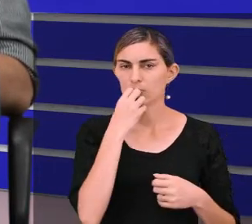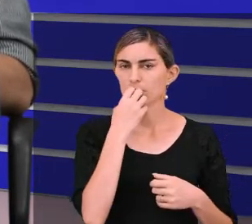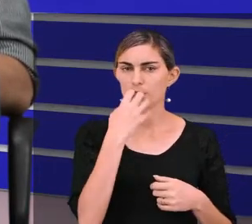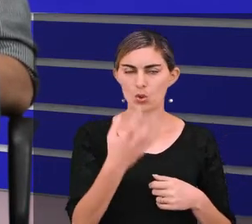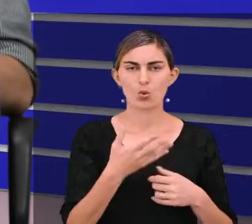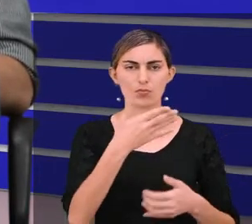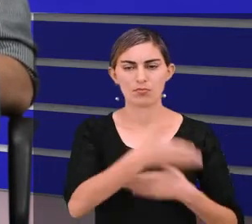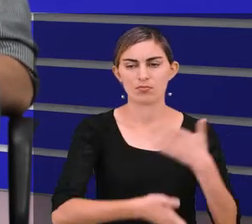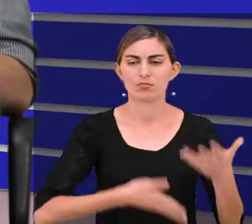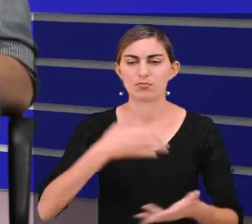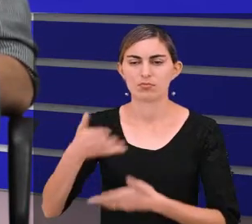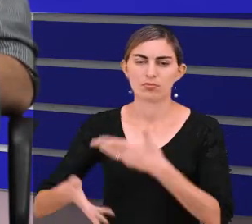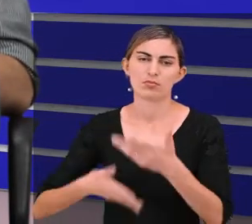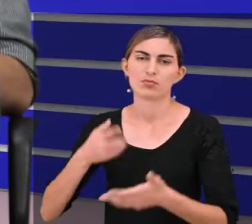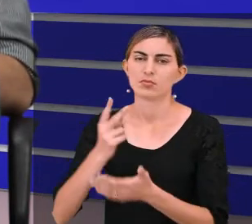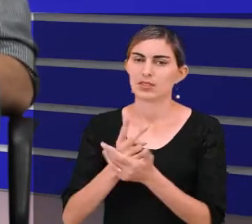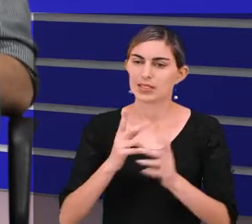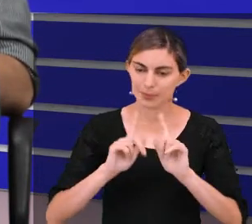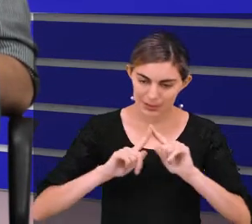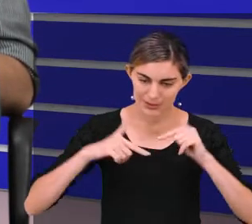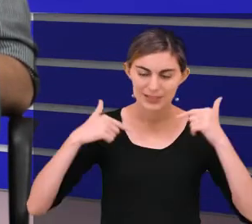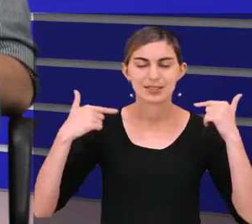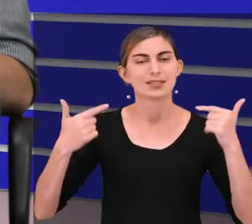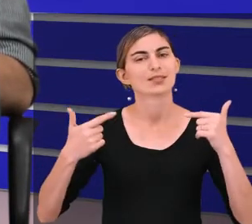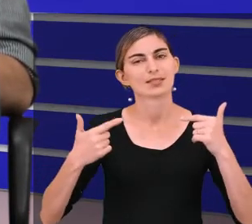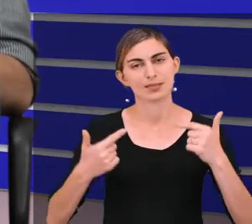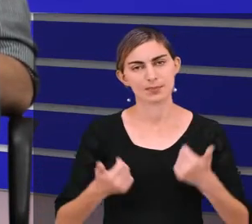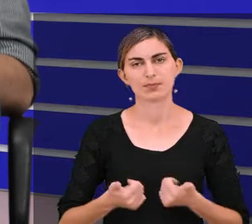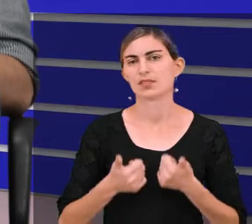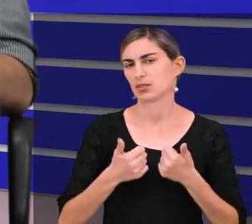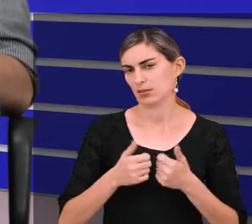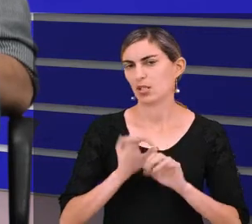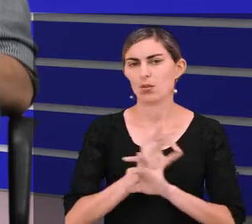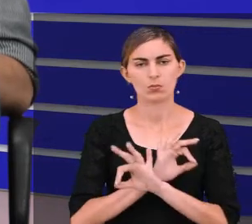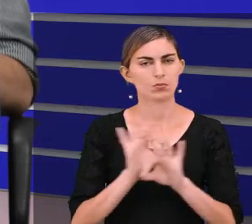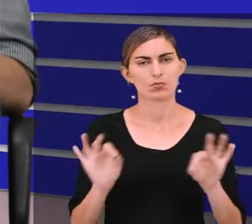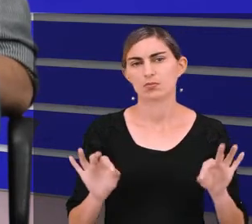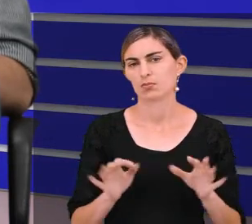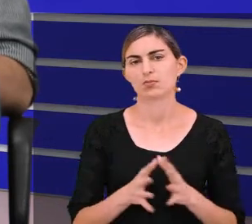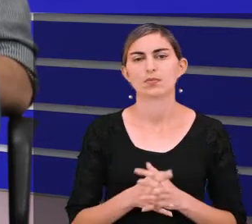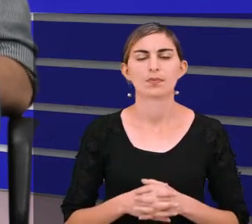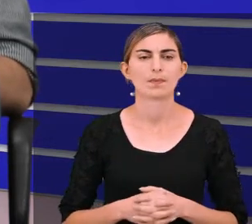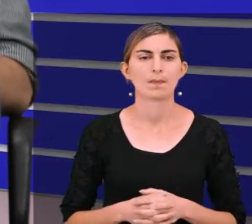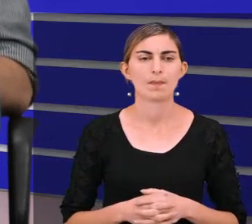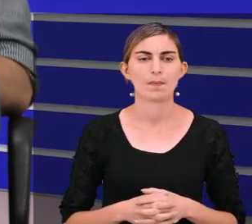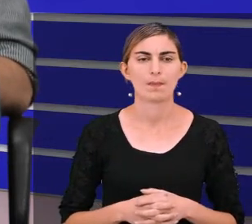bom atendimento. Você está sempre carismático, atendendo bem o cliente. Isso é algo essencial.